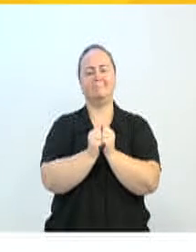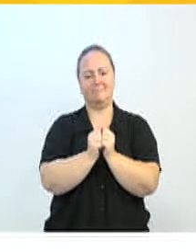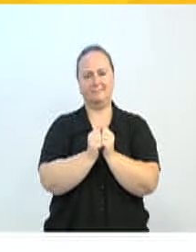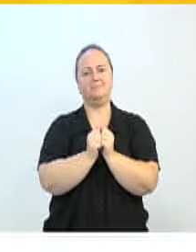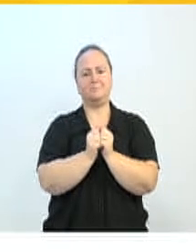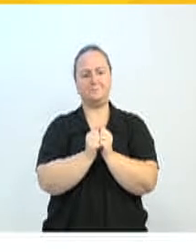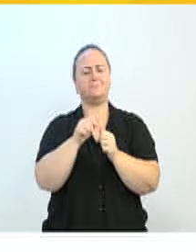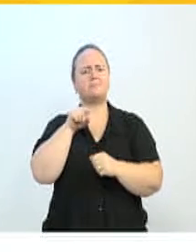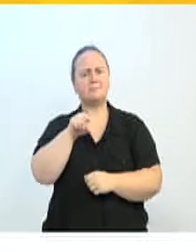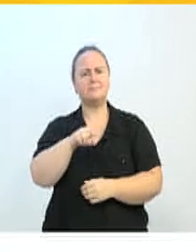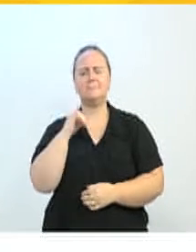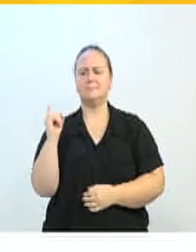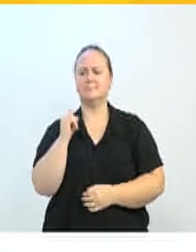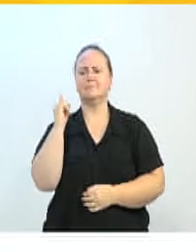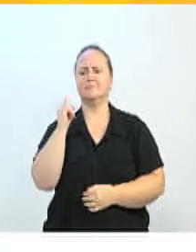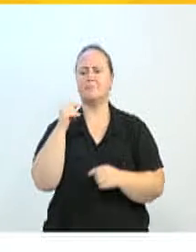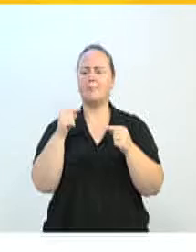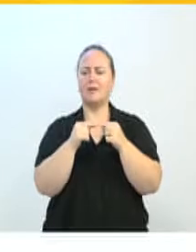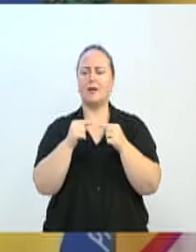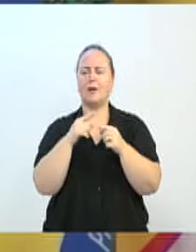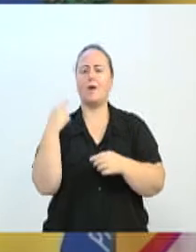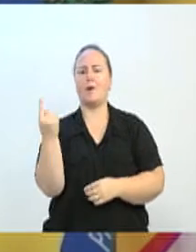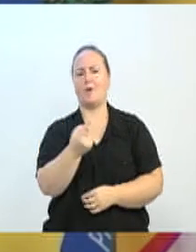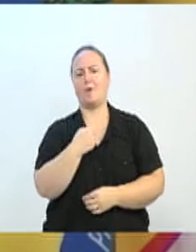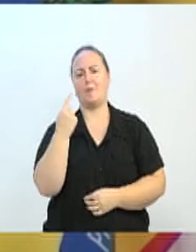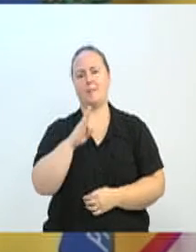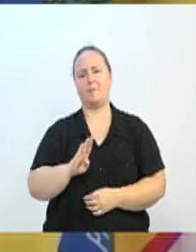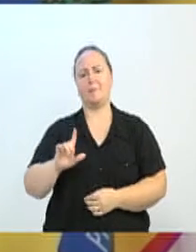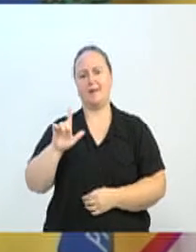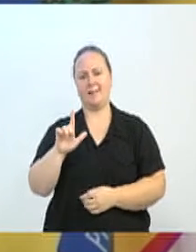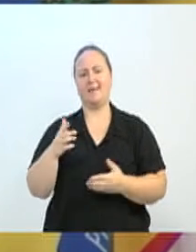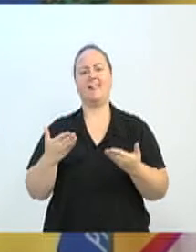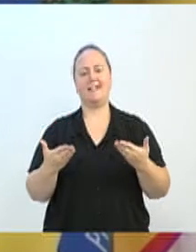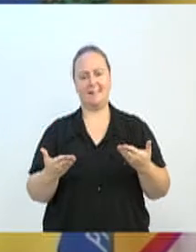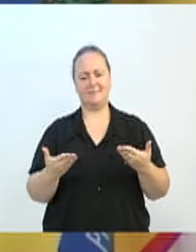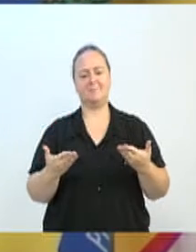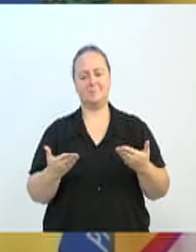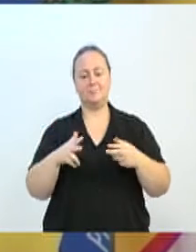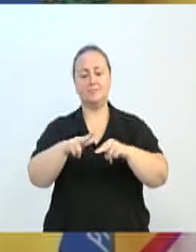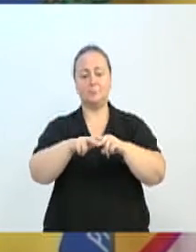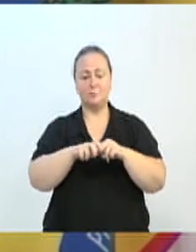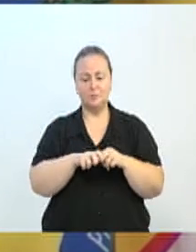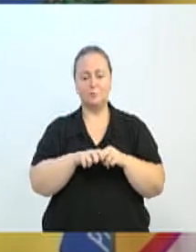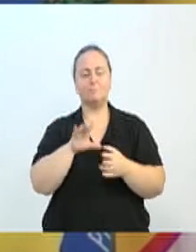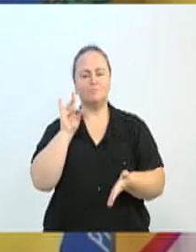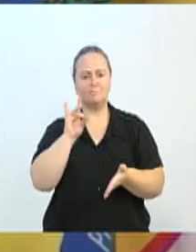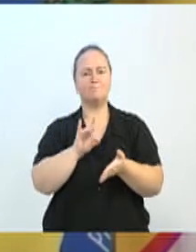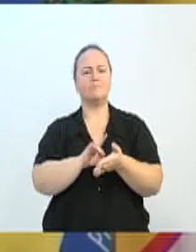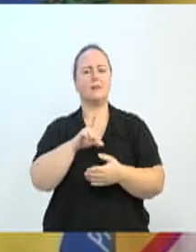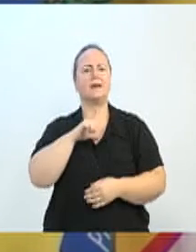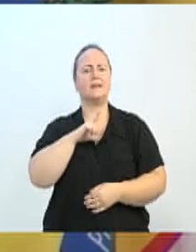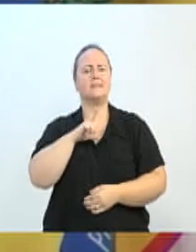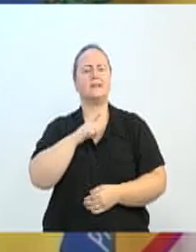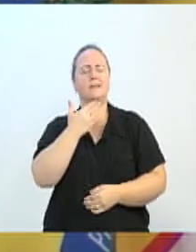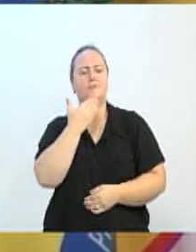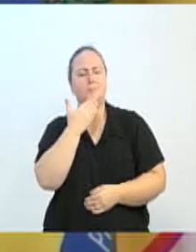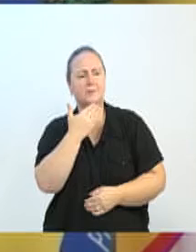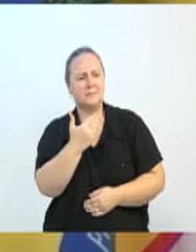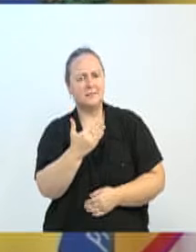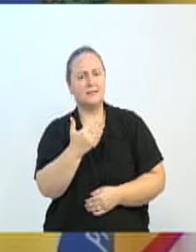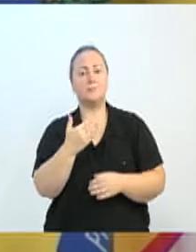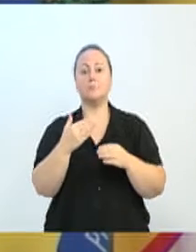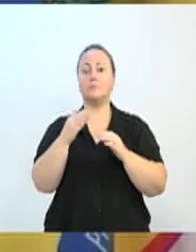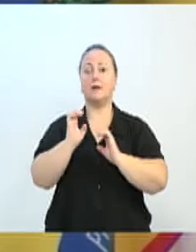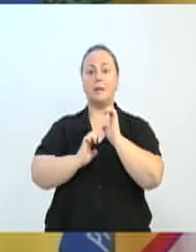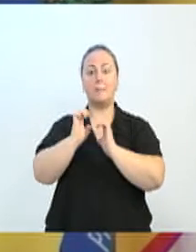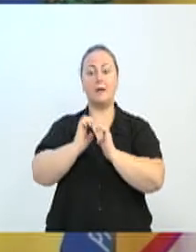essencial, é uma característica nossa do Blumenauense. Então, eu acho que houve um apelo e houve uma acolhida muito